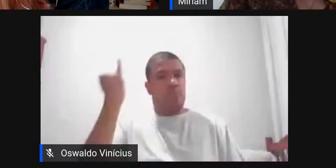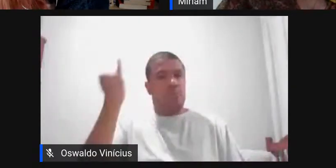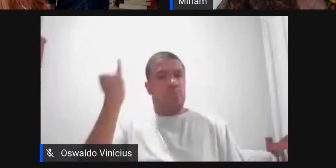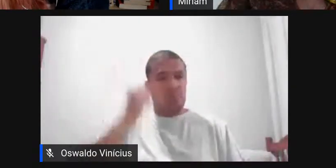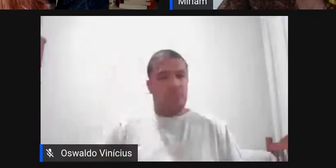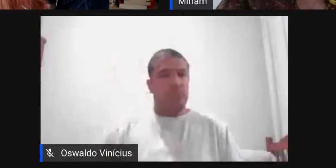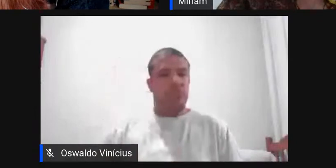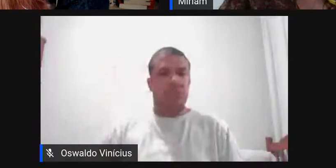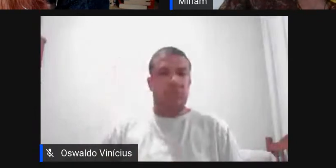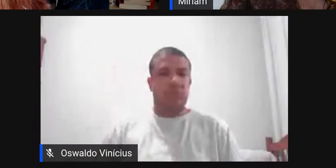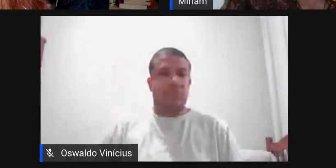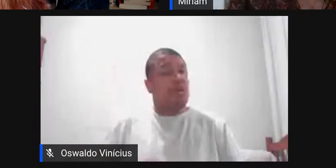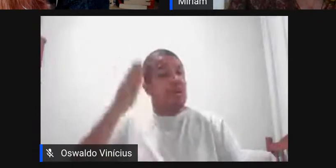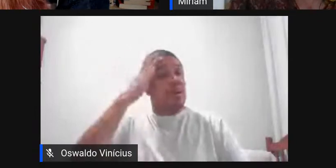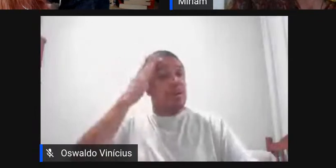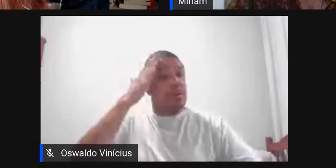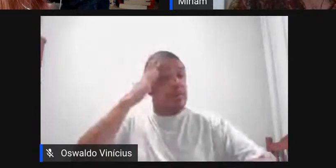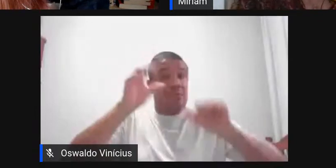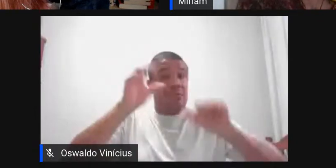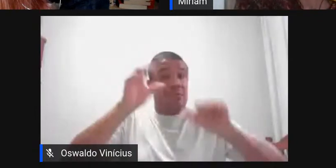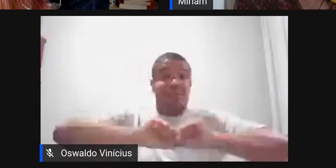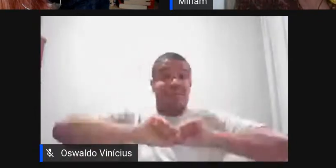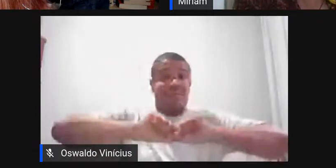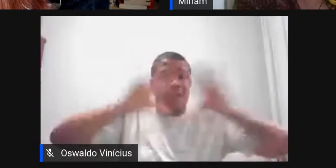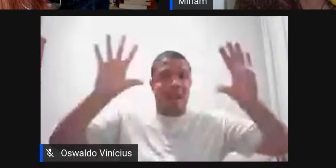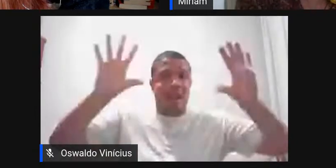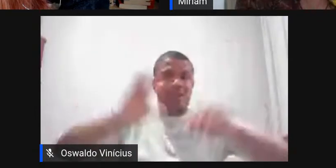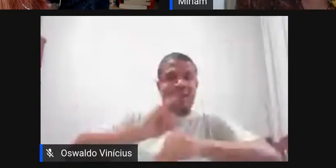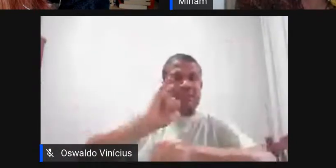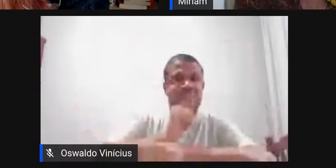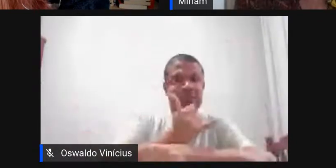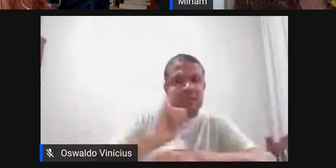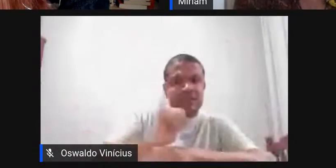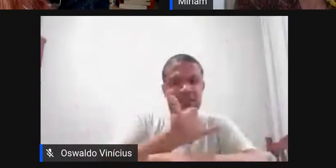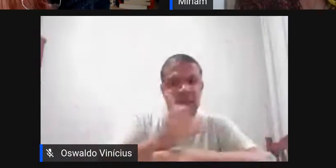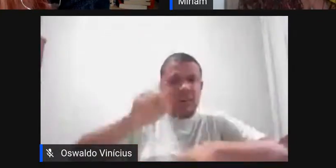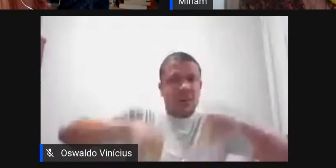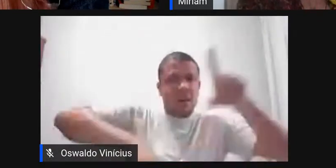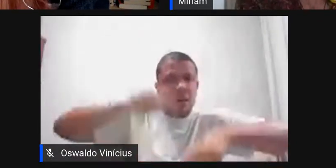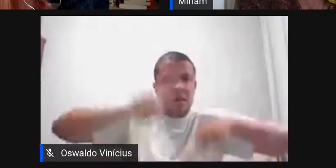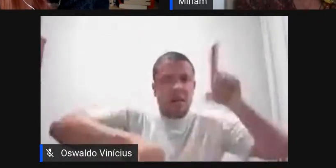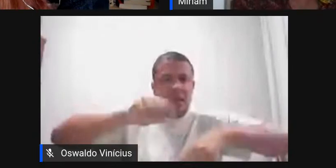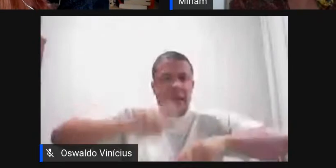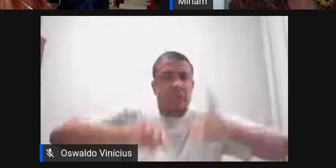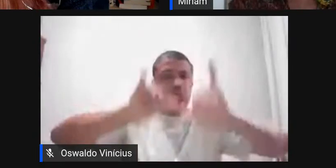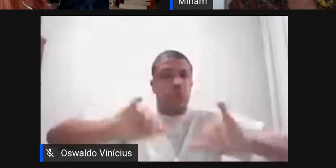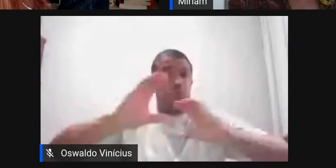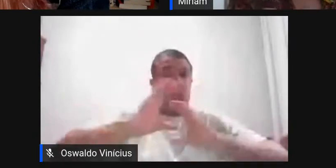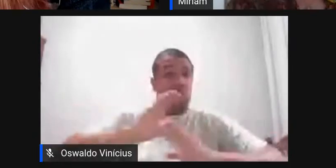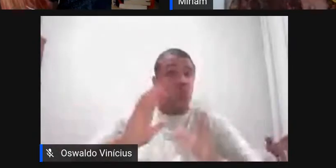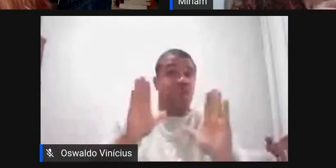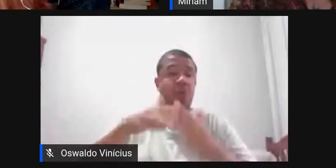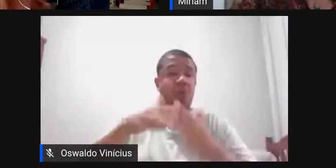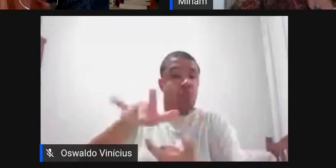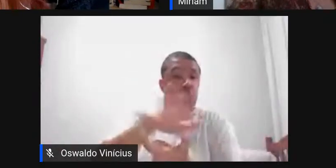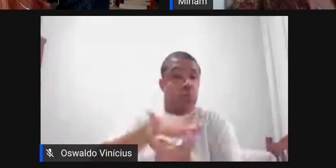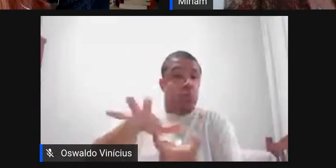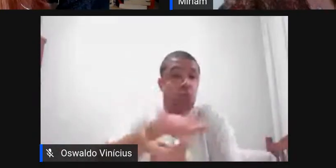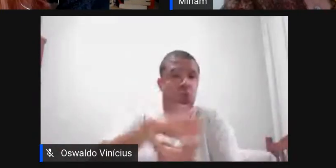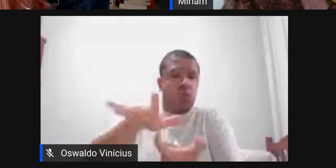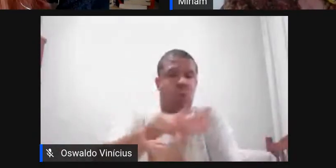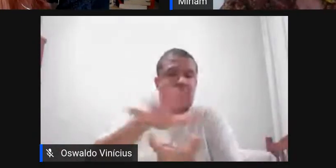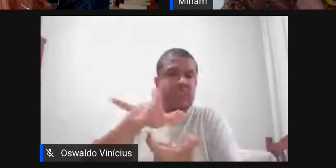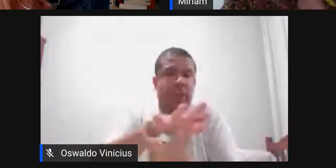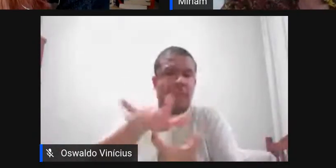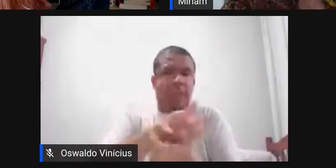o entendimento dessas referências isso né não deixa de ser aí um letramento midiático né entender aí da onde